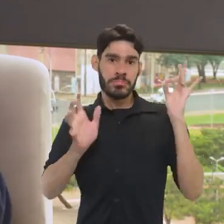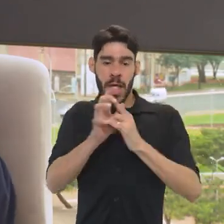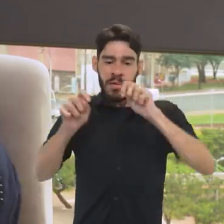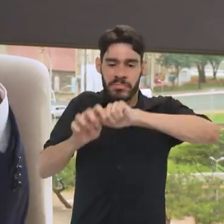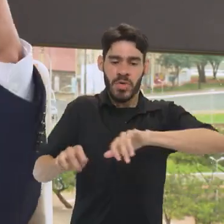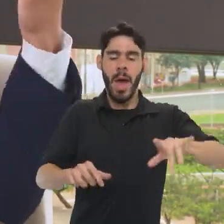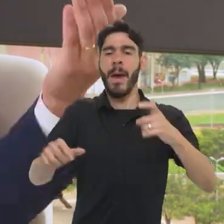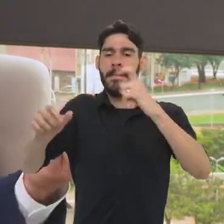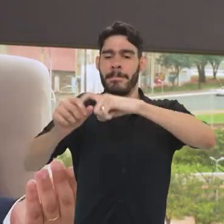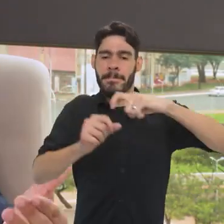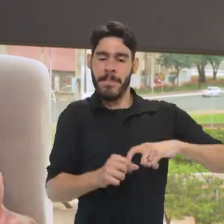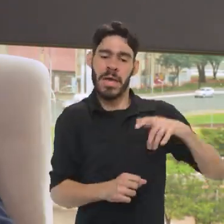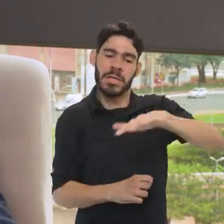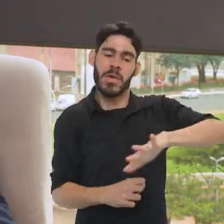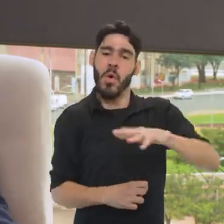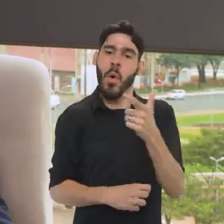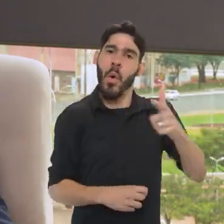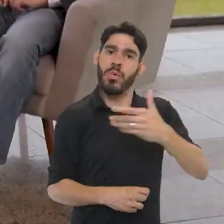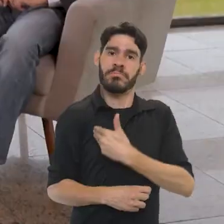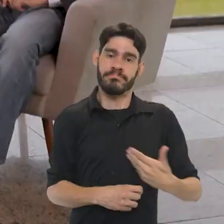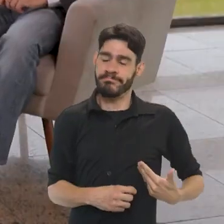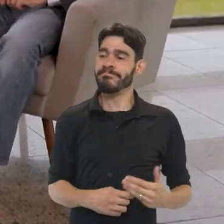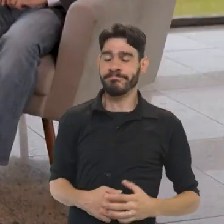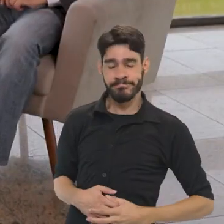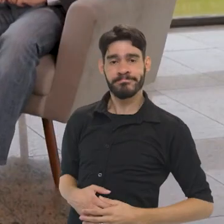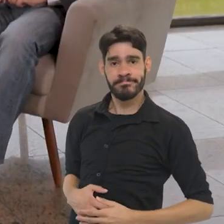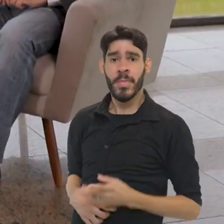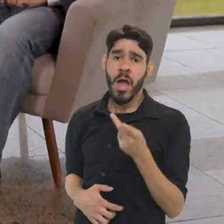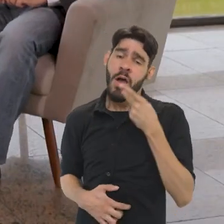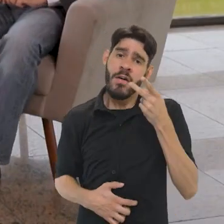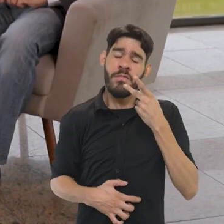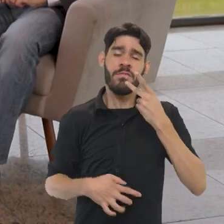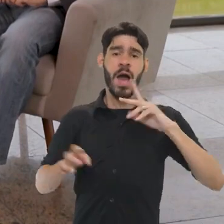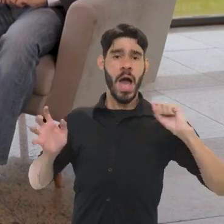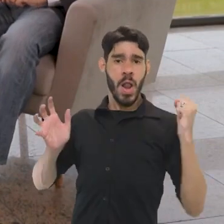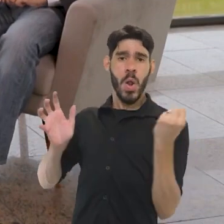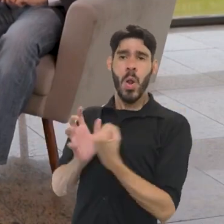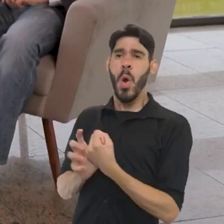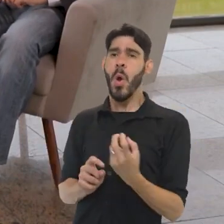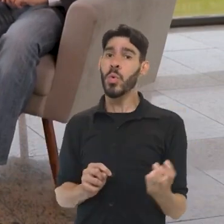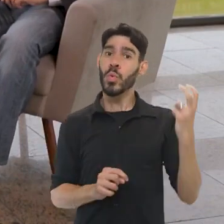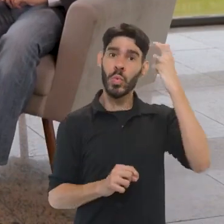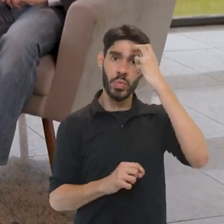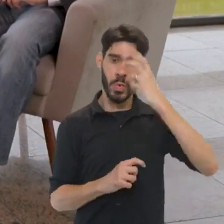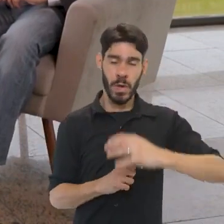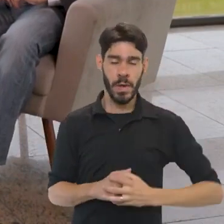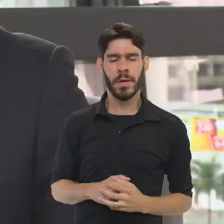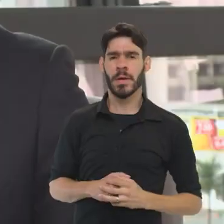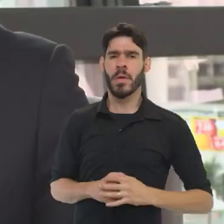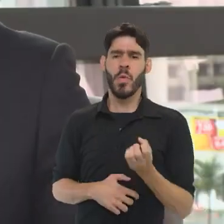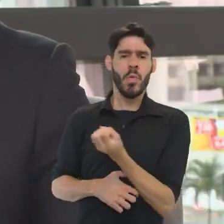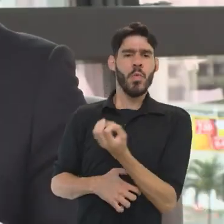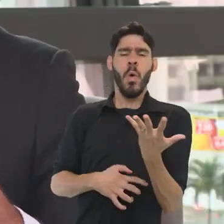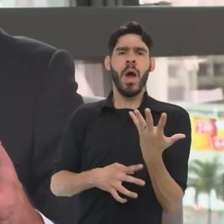e estabelecer parcerias com outras áreas do governo. O senhor falou dessa questão do patrimônio imaterial.